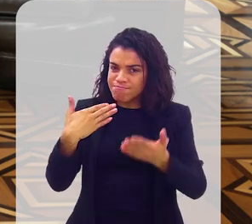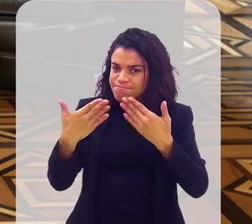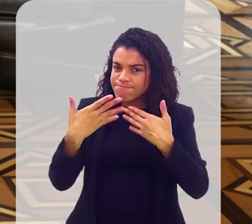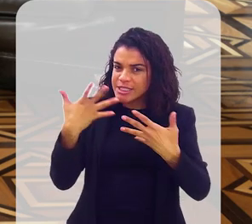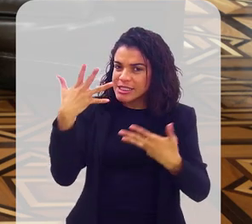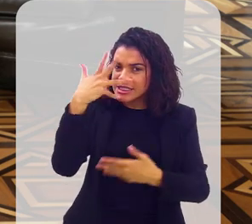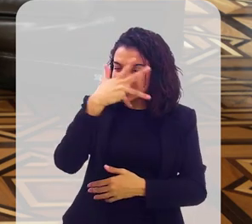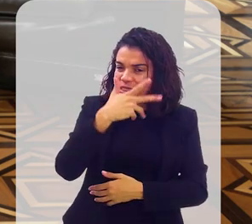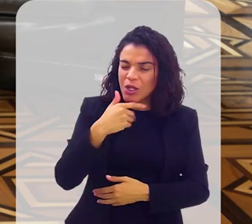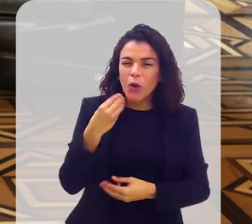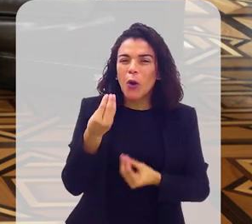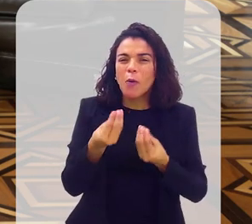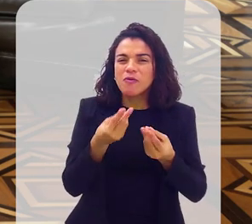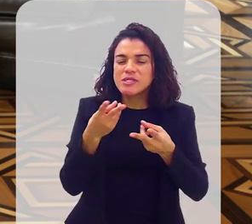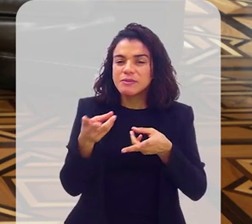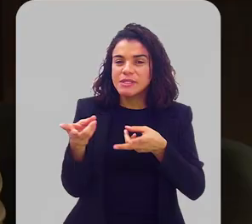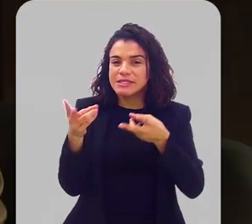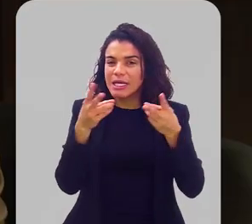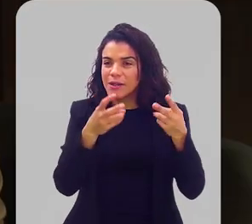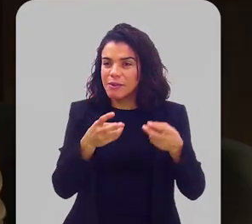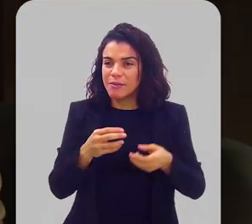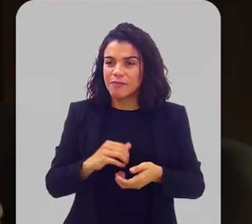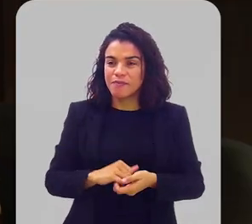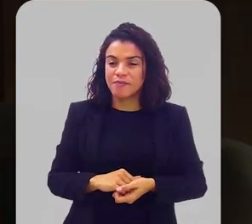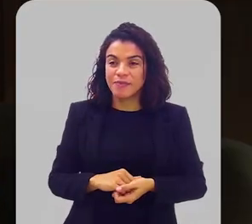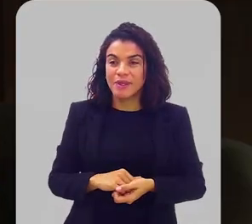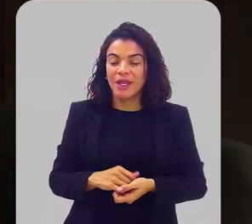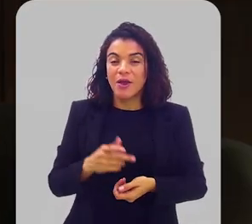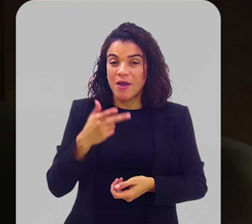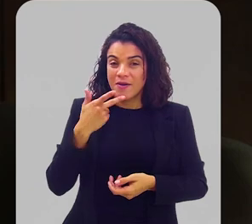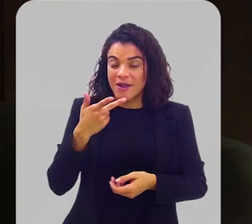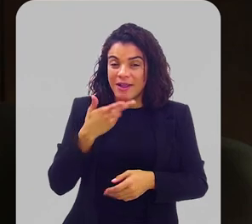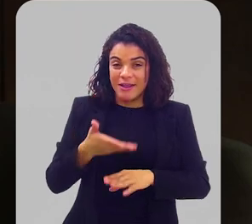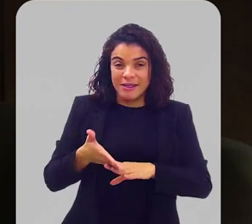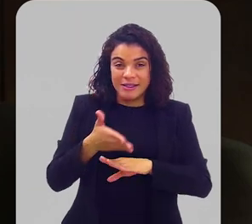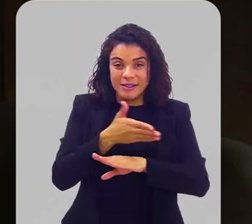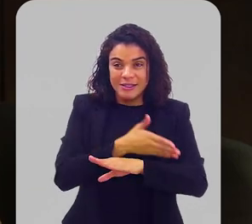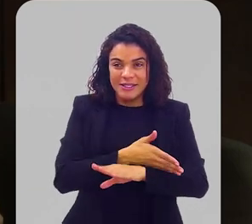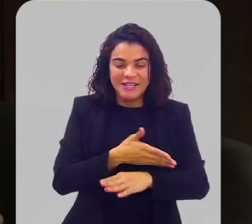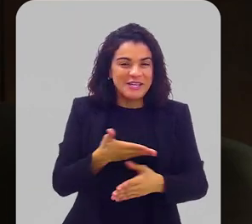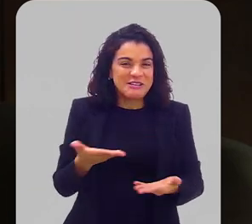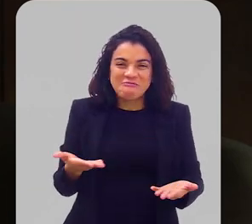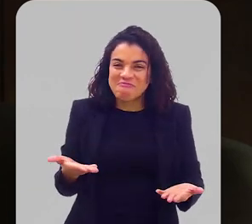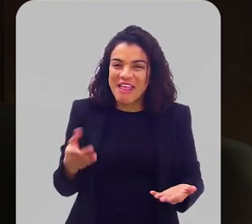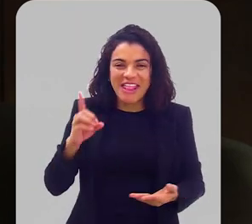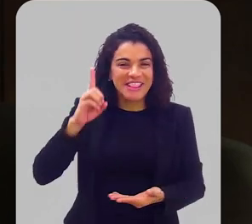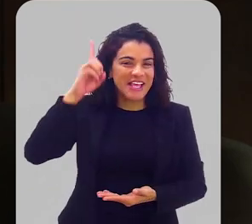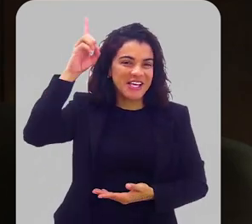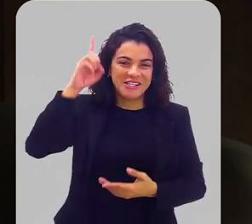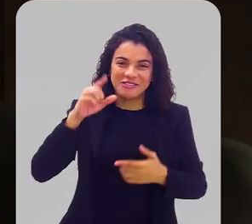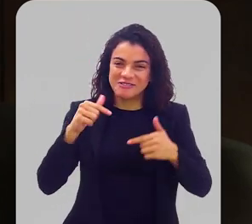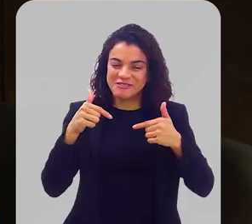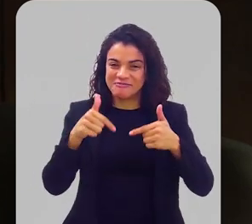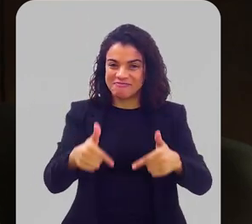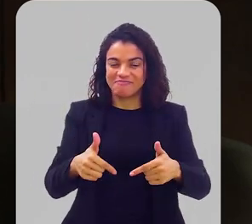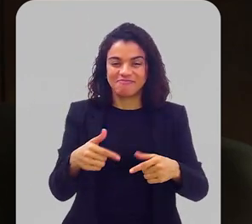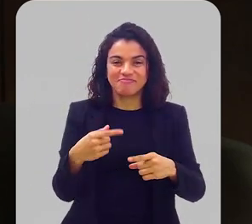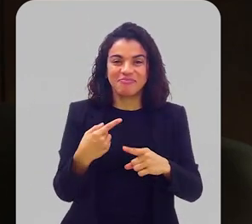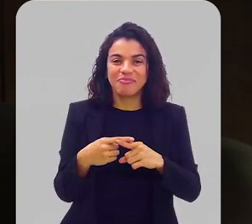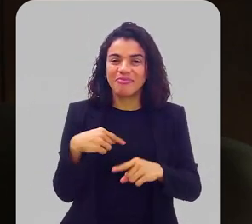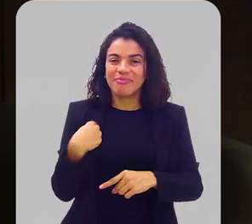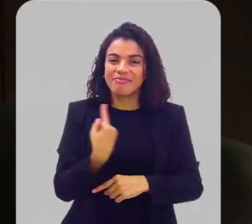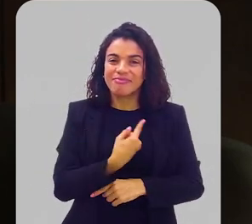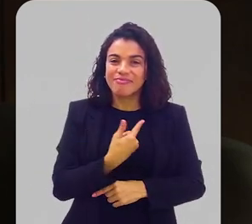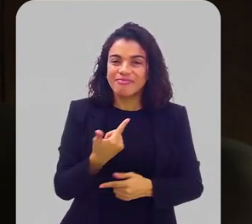pra você estar no cast. Como é você vê isso, filha? Como eu falei anteriormente, são coisas que Deus faz. É Deus mesmo, Porque a gente não